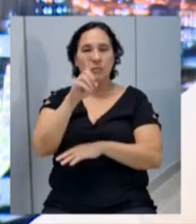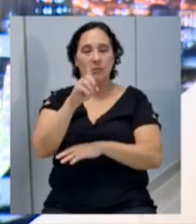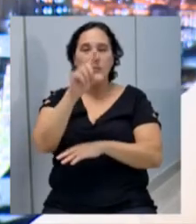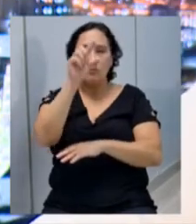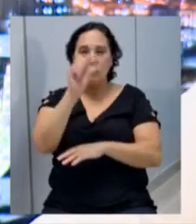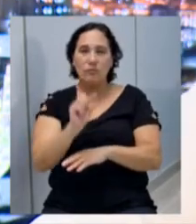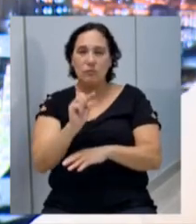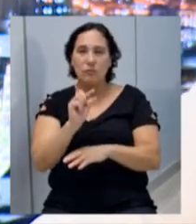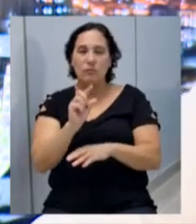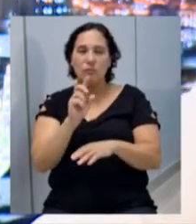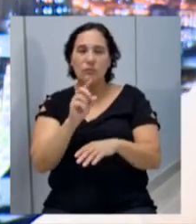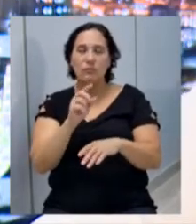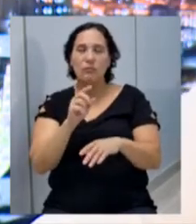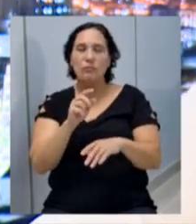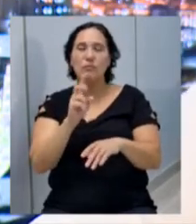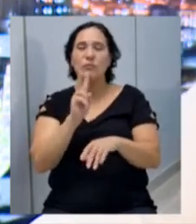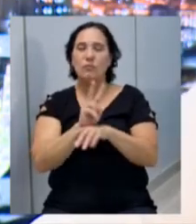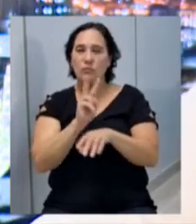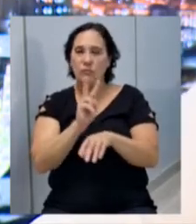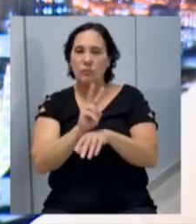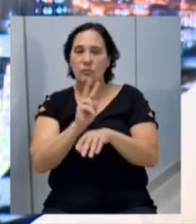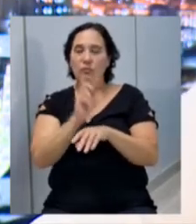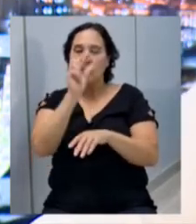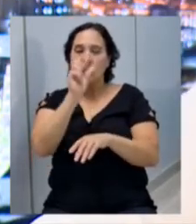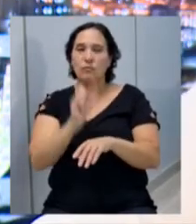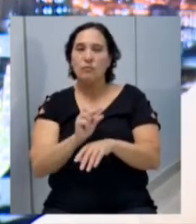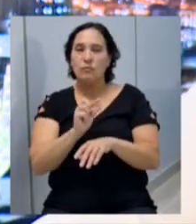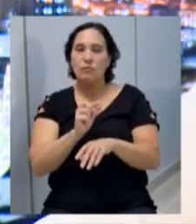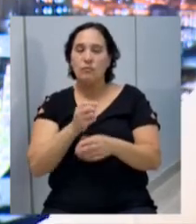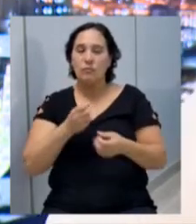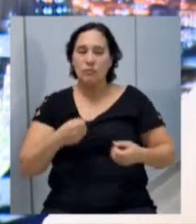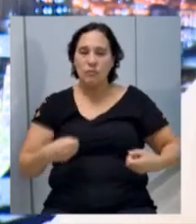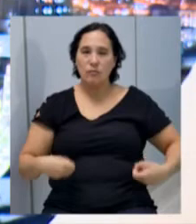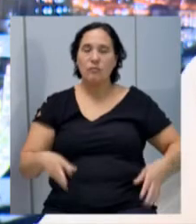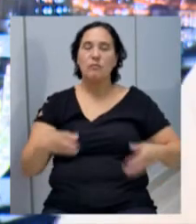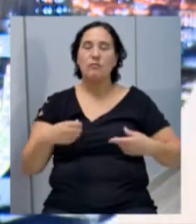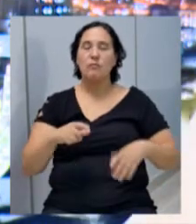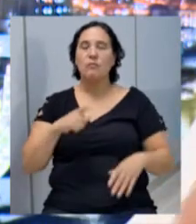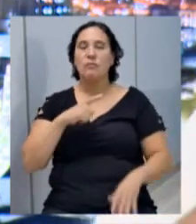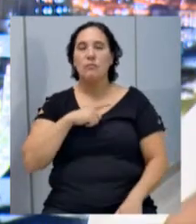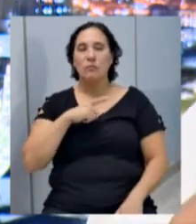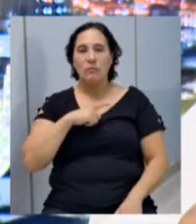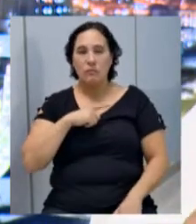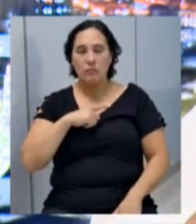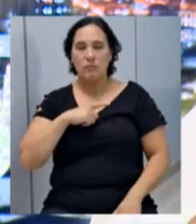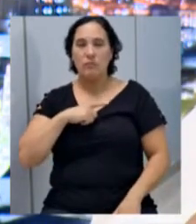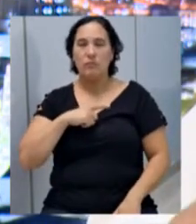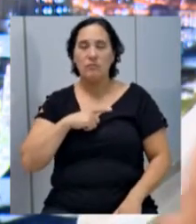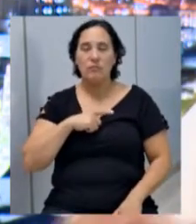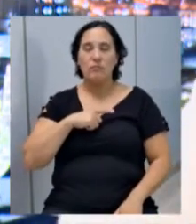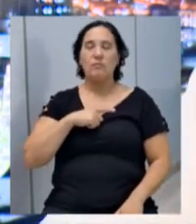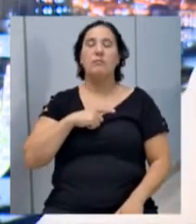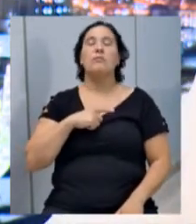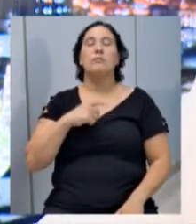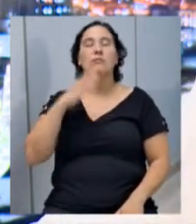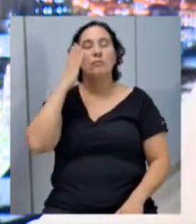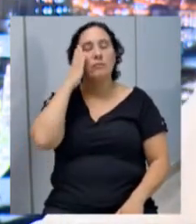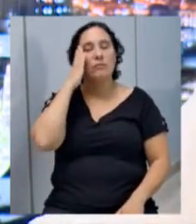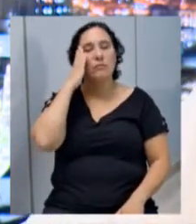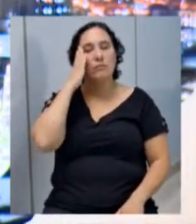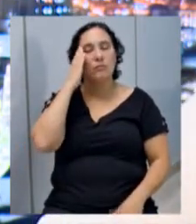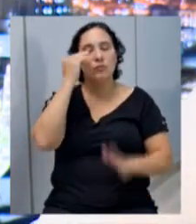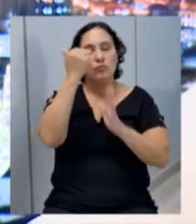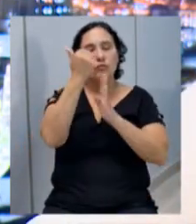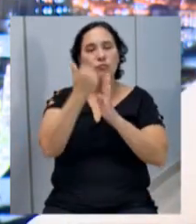diminuindo assim a manutenção e também reduzindo os custos que nós temos sabedores que somos do